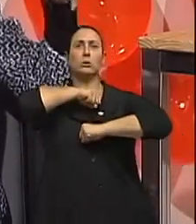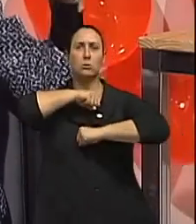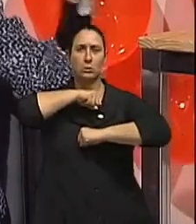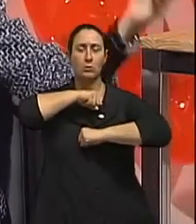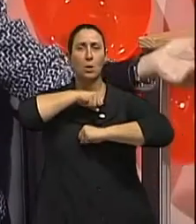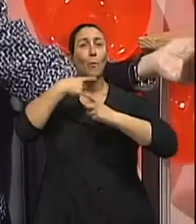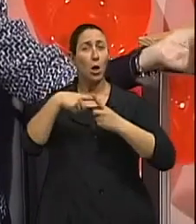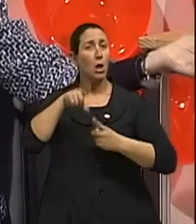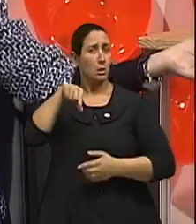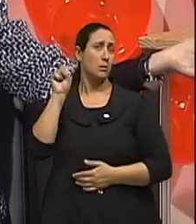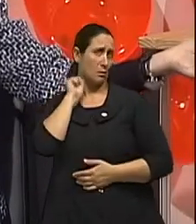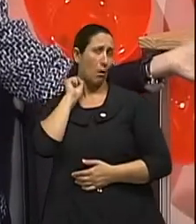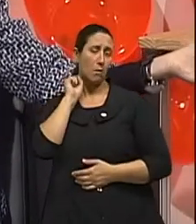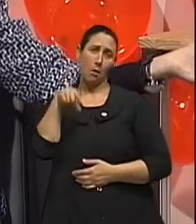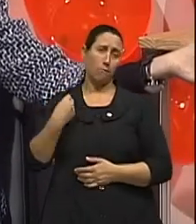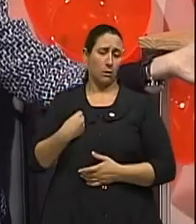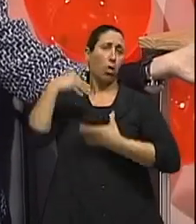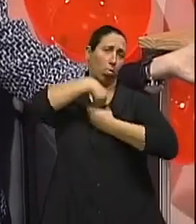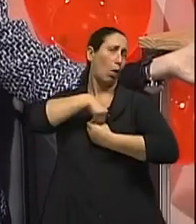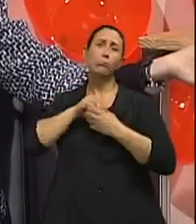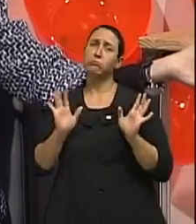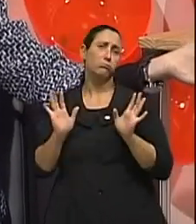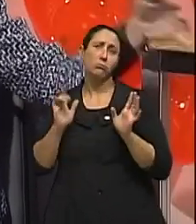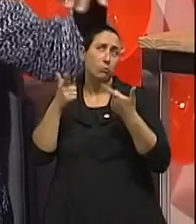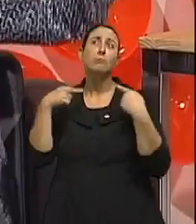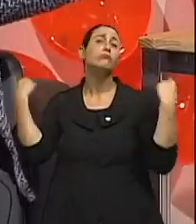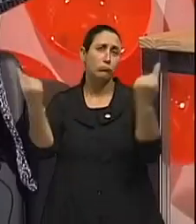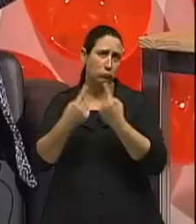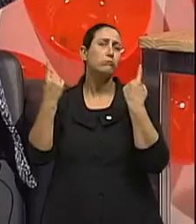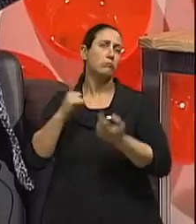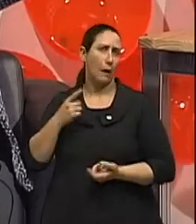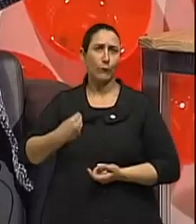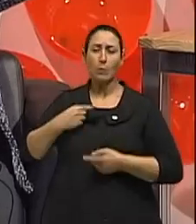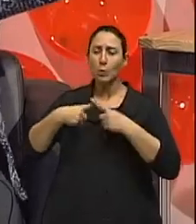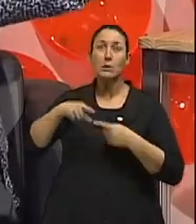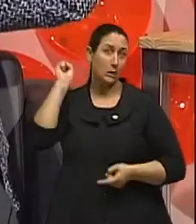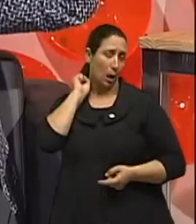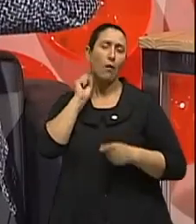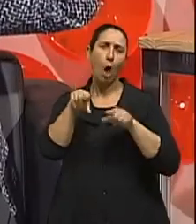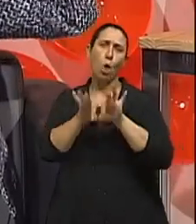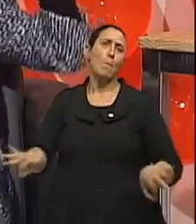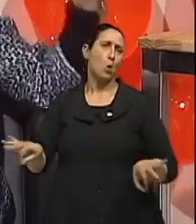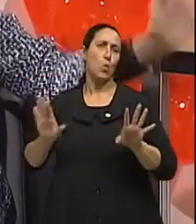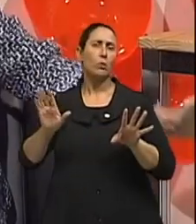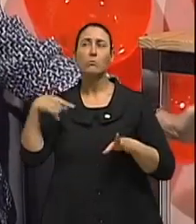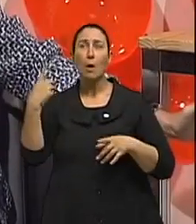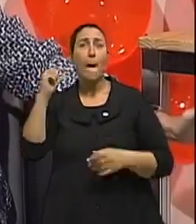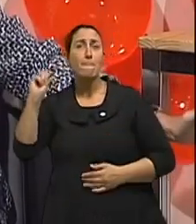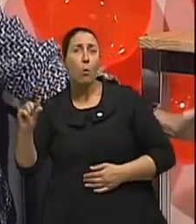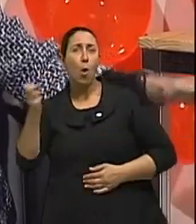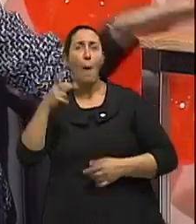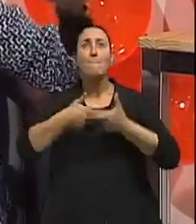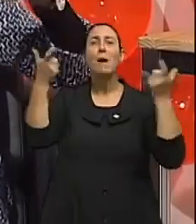o estresse é parte da nossa vida. Nós não podemos viver sem estresse. Mas muito estresse ou pouco estresse vão ser